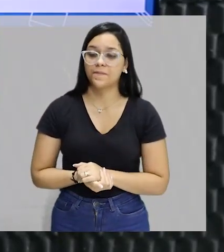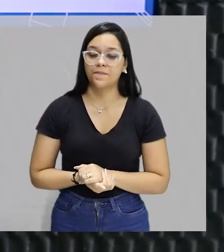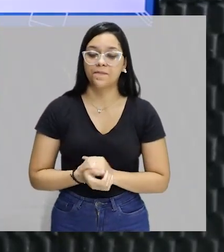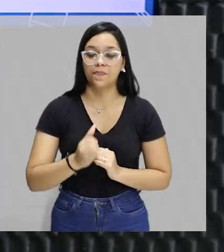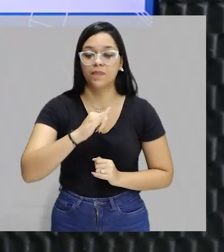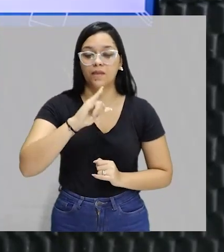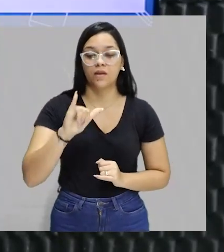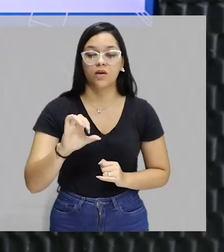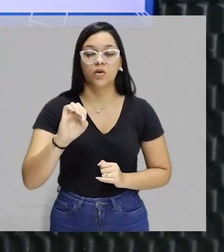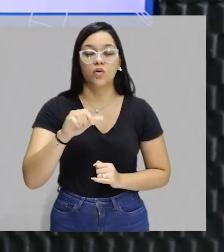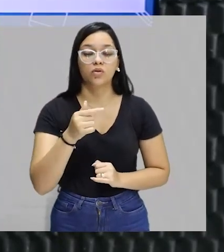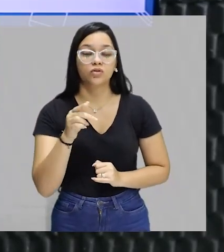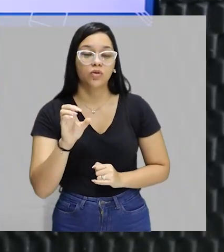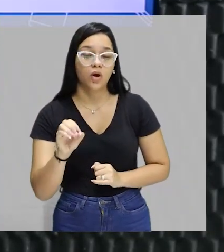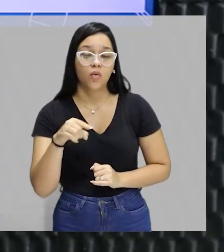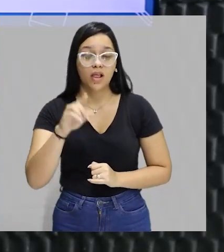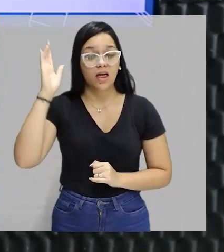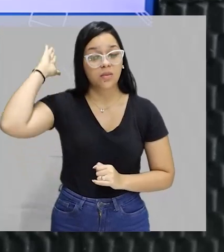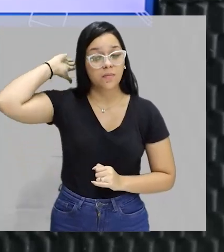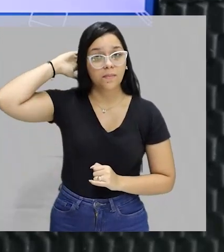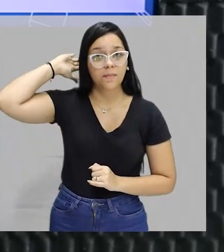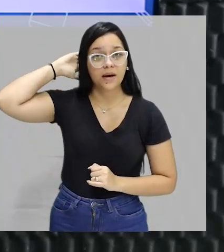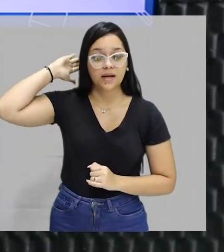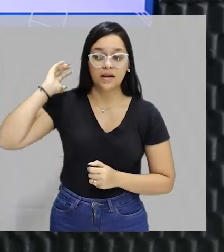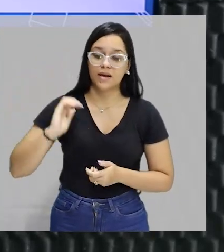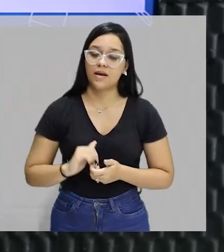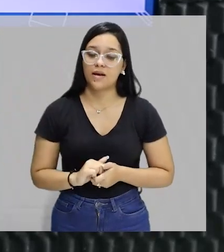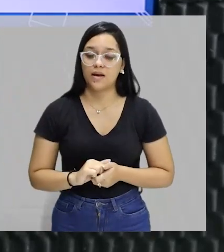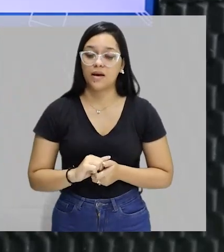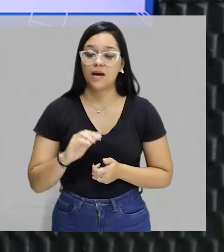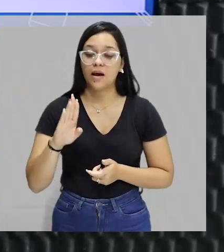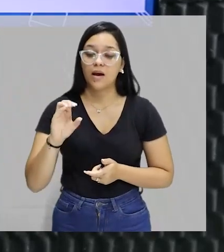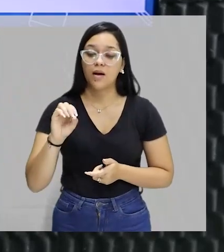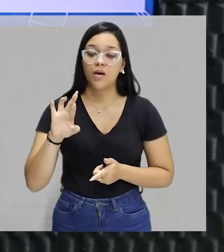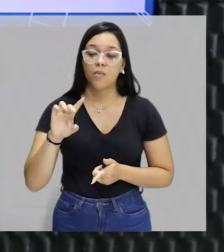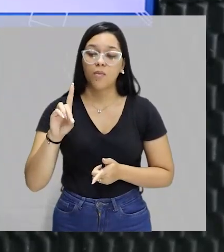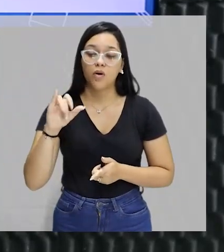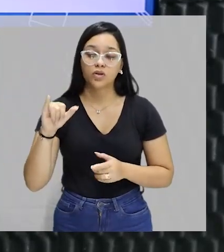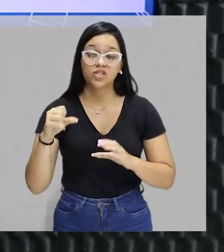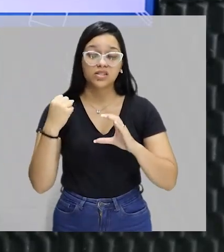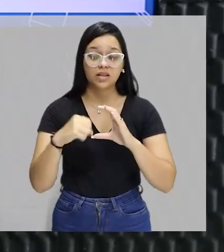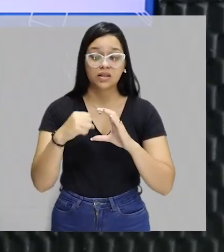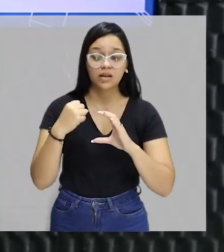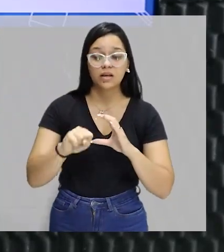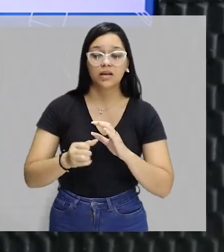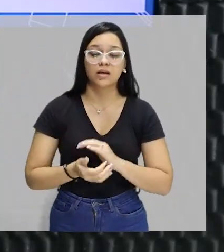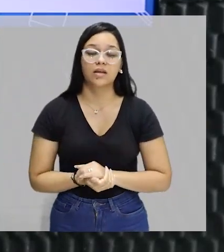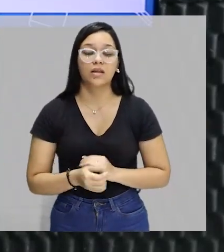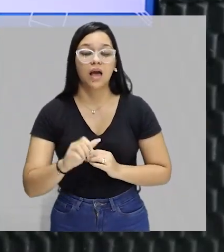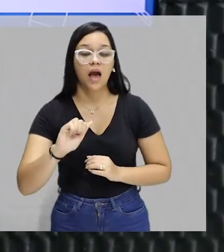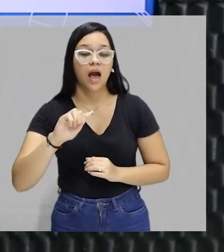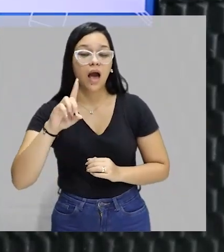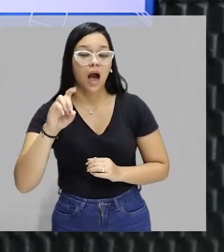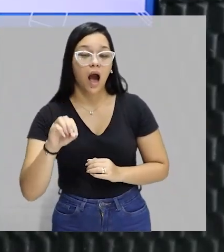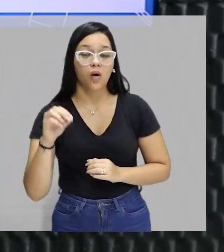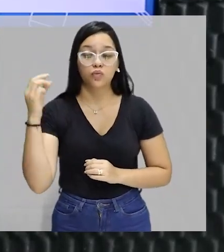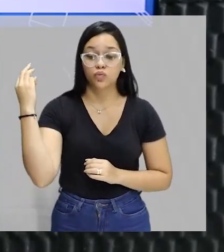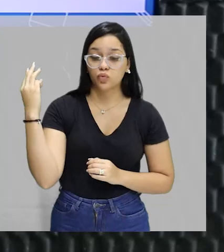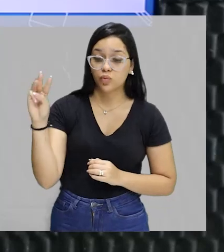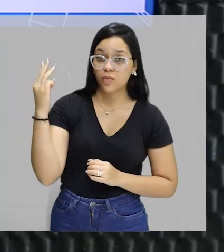João Jesus Paz Loureiro, no Pará, o Bordin, em Santa Catarina, Aldo Leite Tácito Borralho,